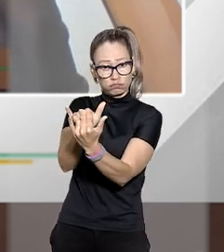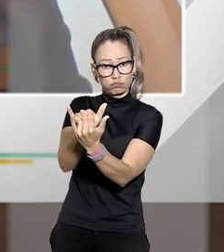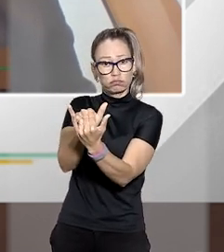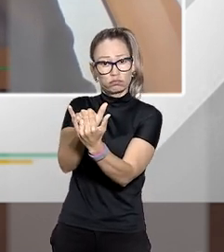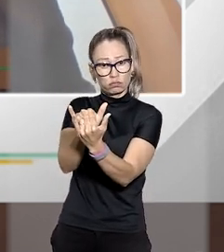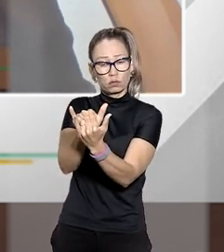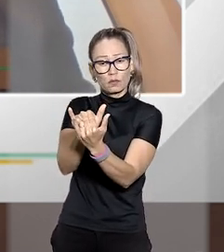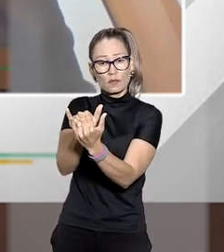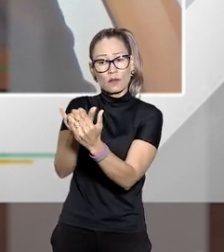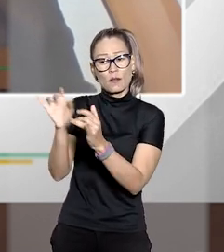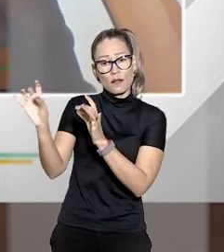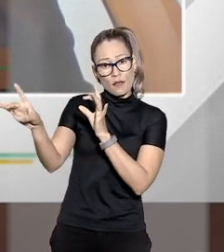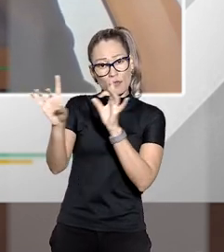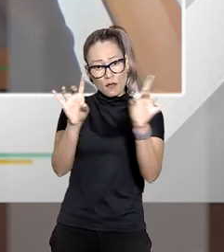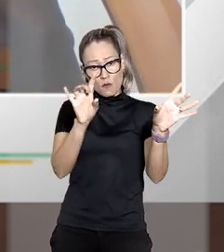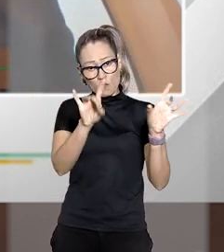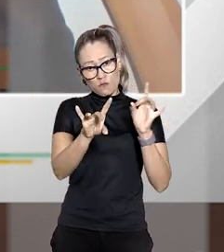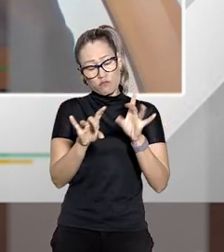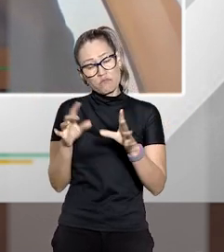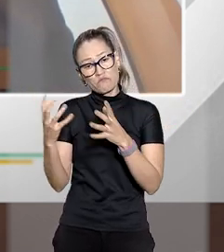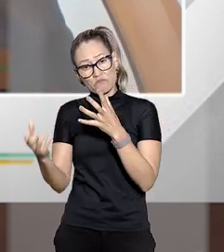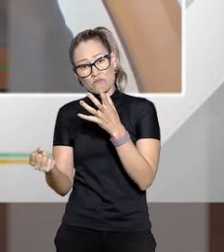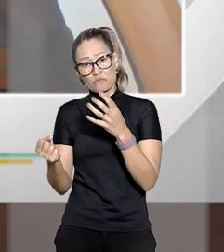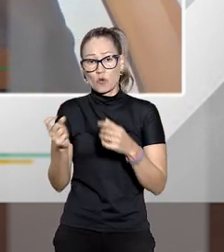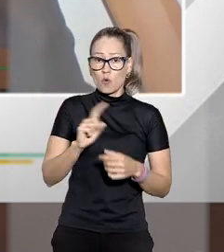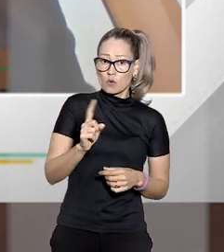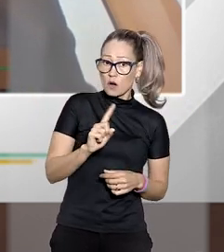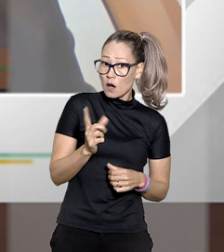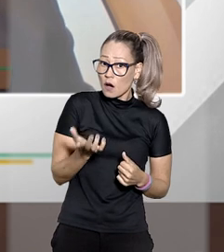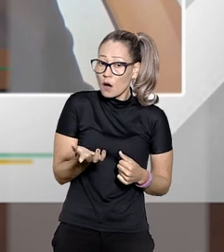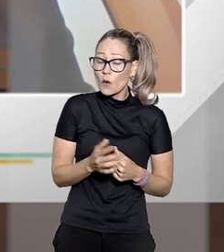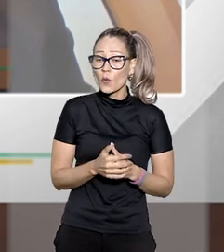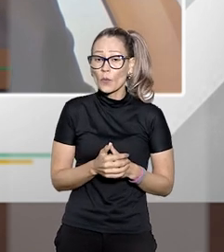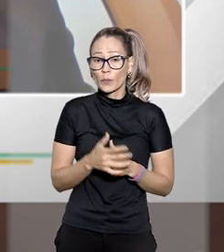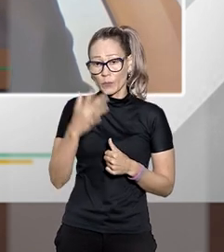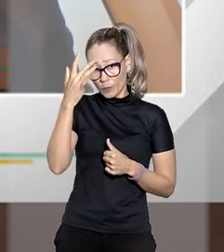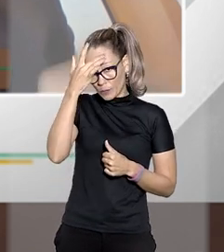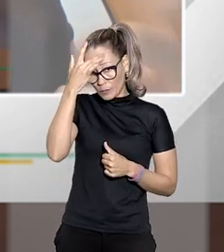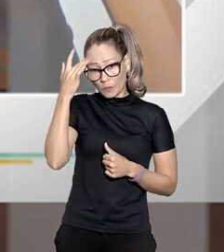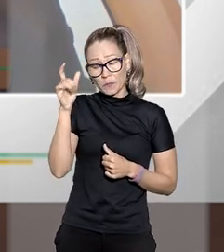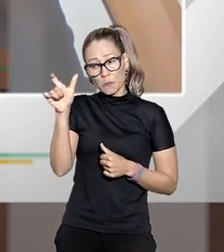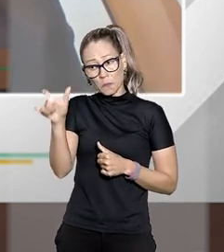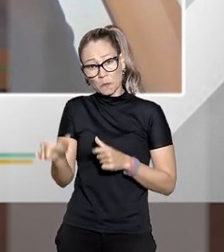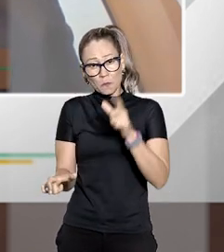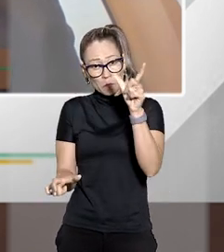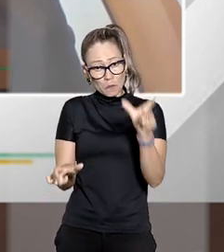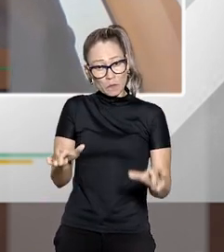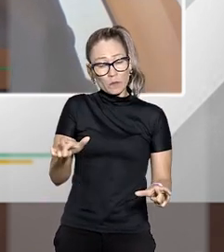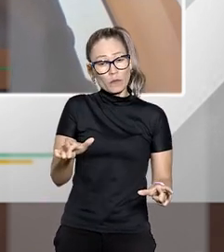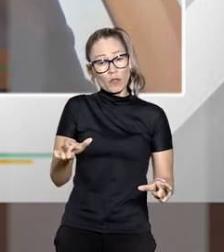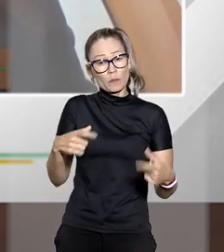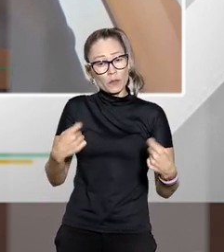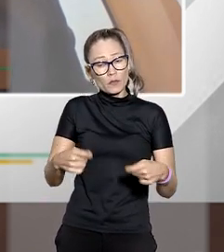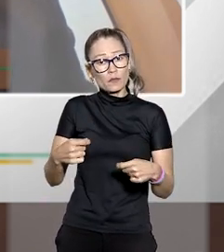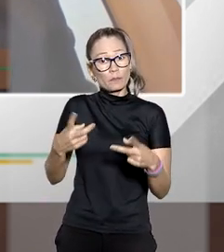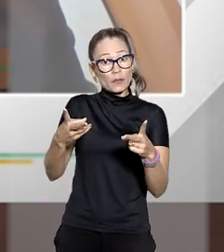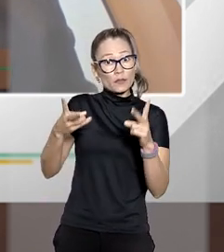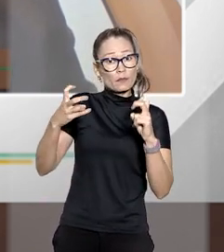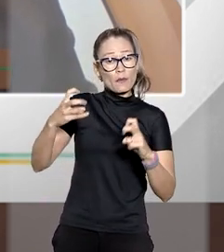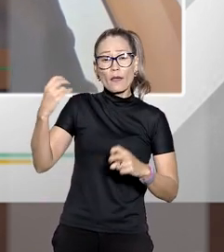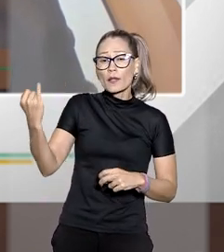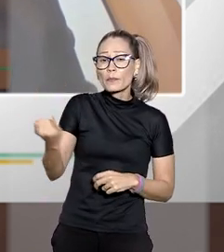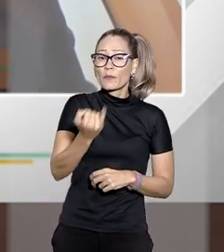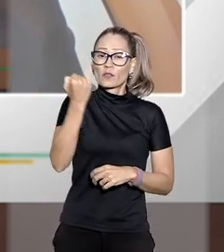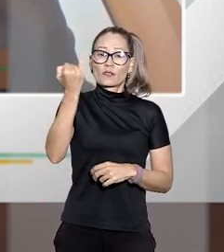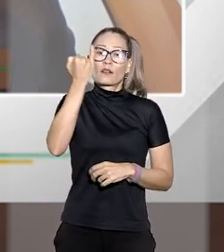critério da lei de cada ente né então é importante que os entes tenham essa noção da importância de